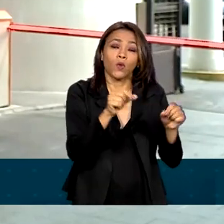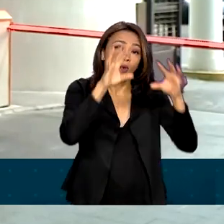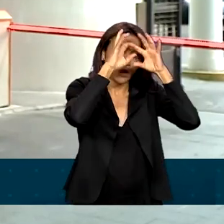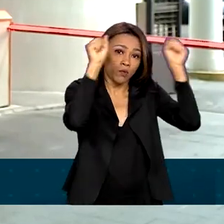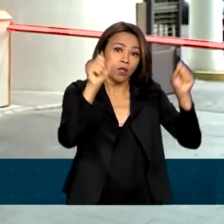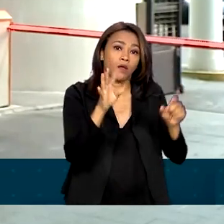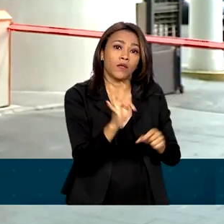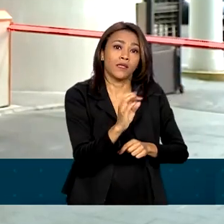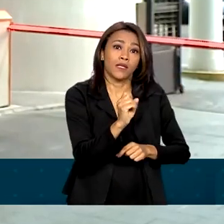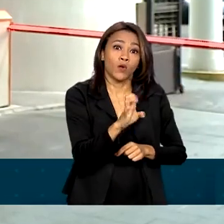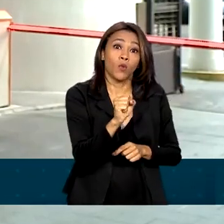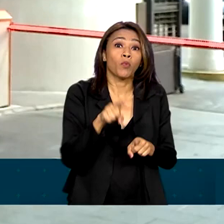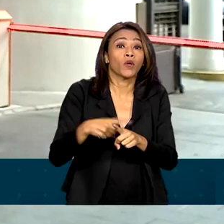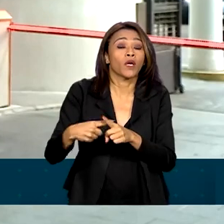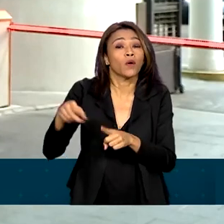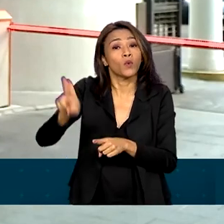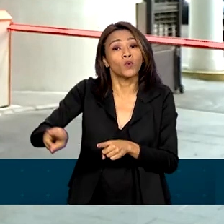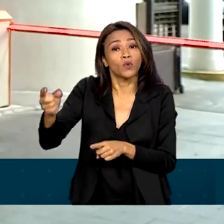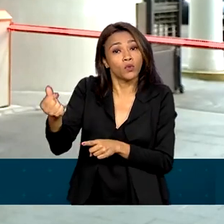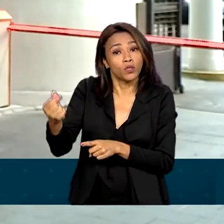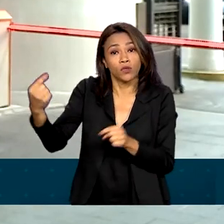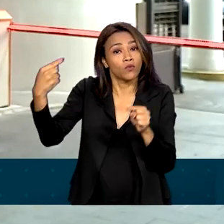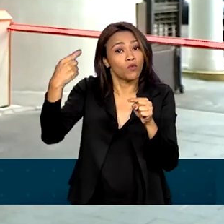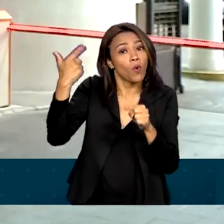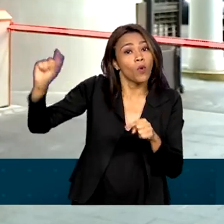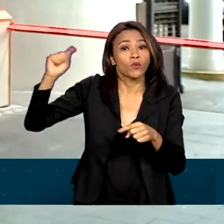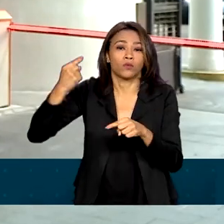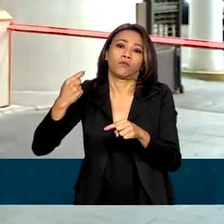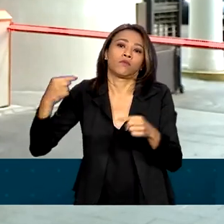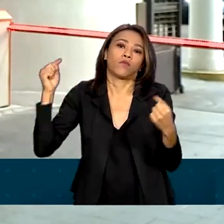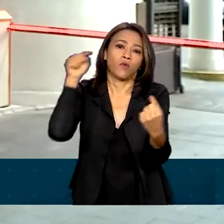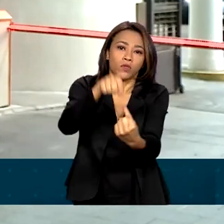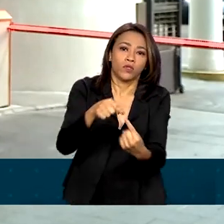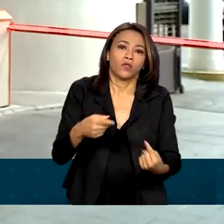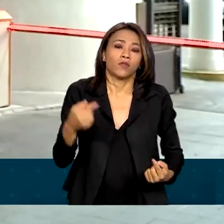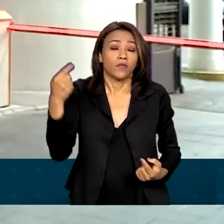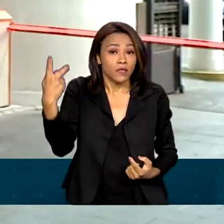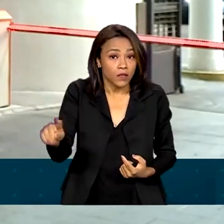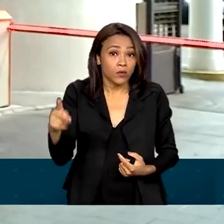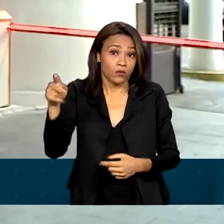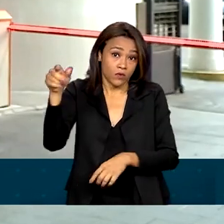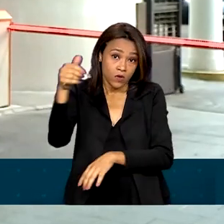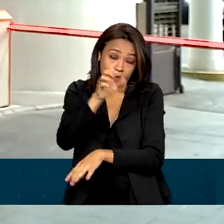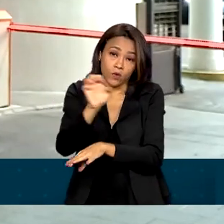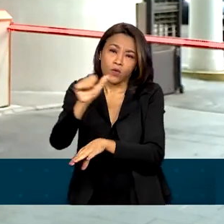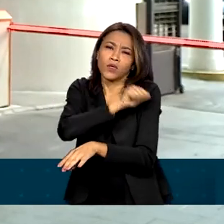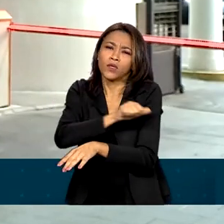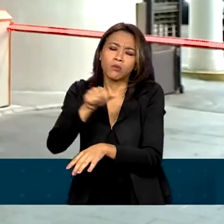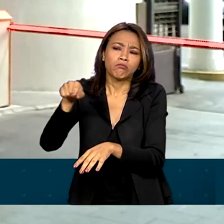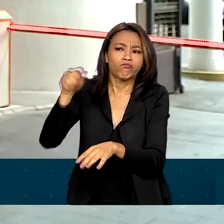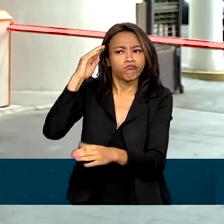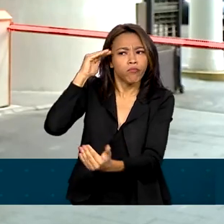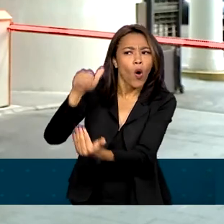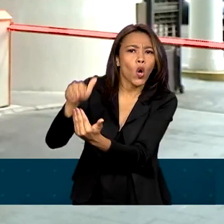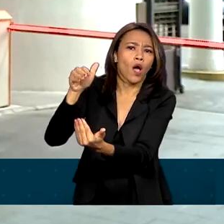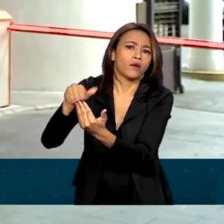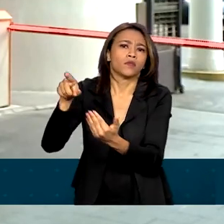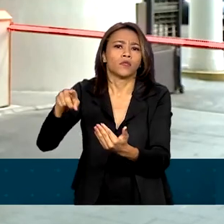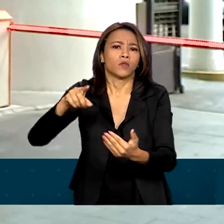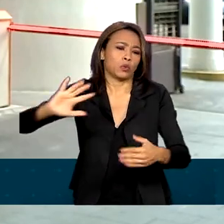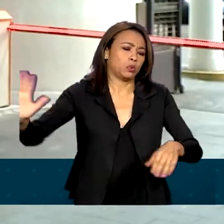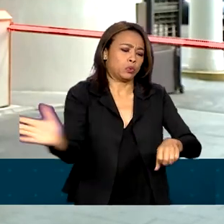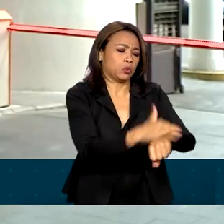do fundo partidário. Em nota, o Corpo de Bombeiros do Rio de Janeiro disse que repudia veementemente qualquer ato antidemocrático.